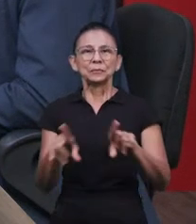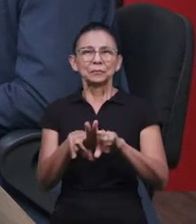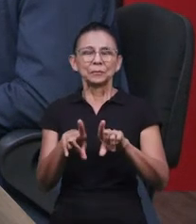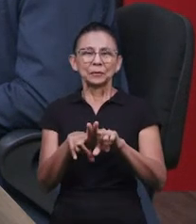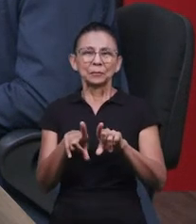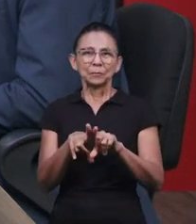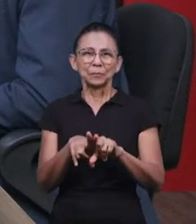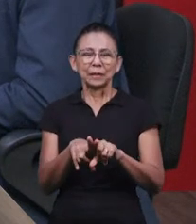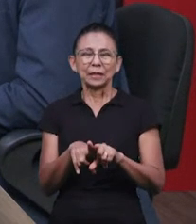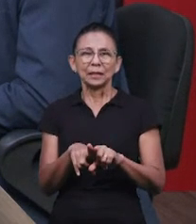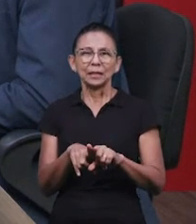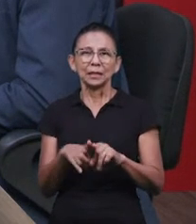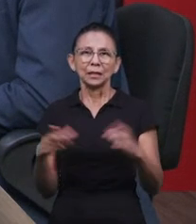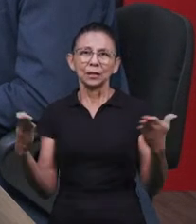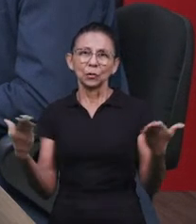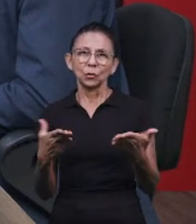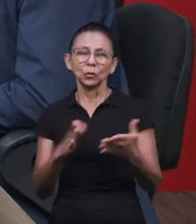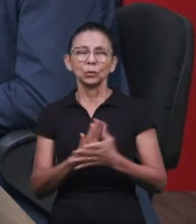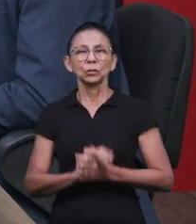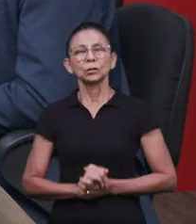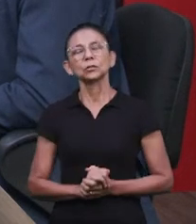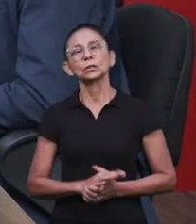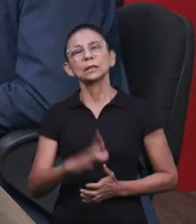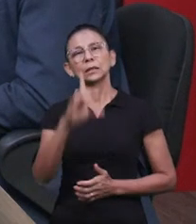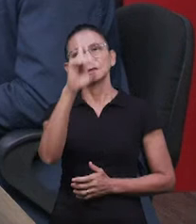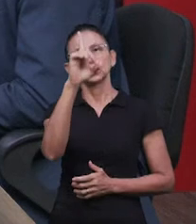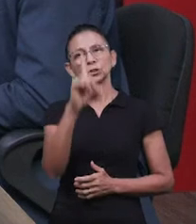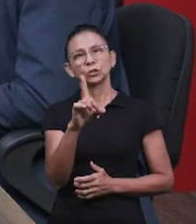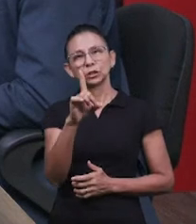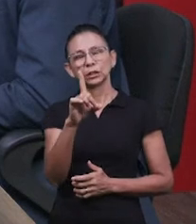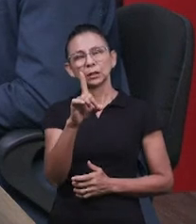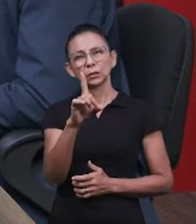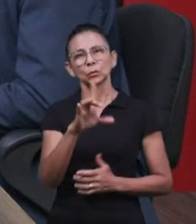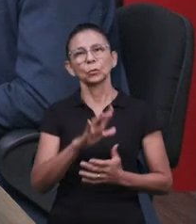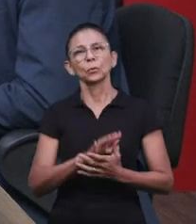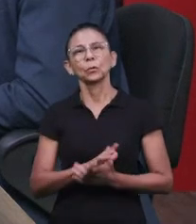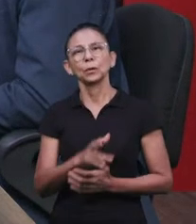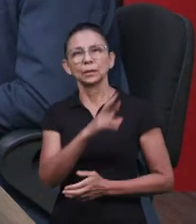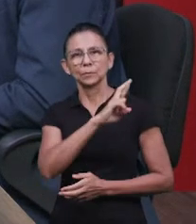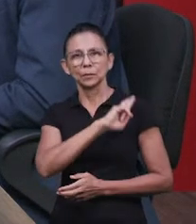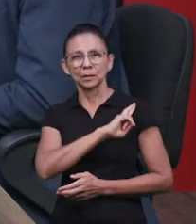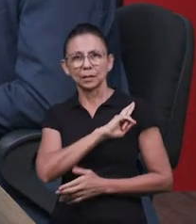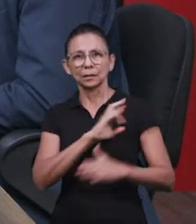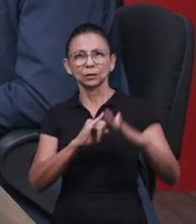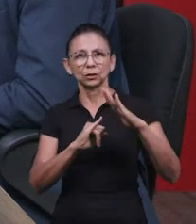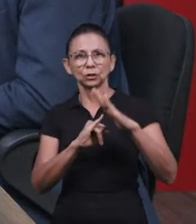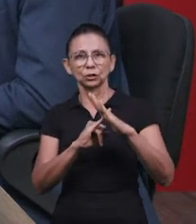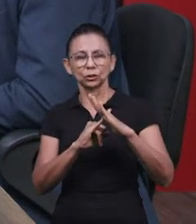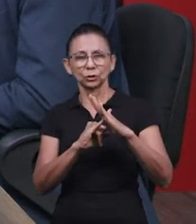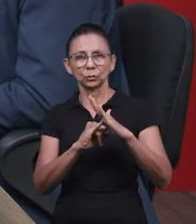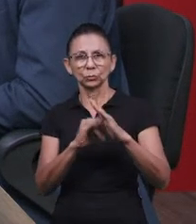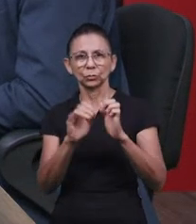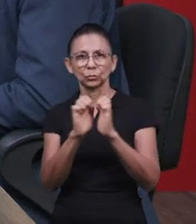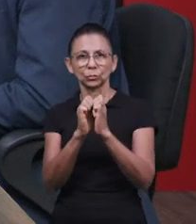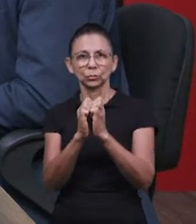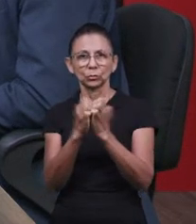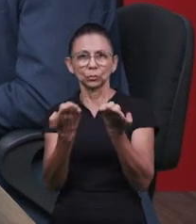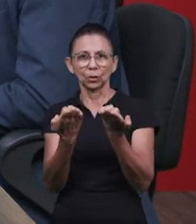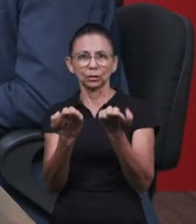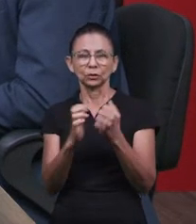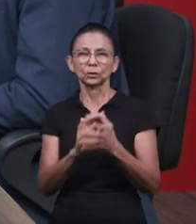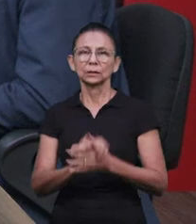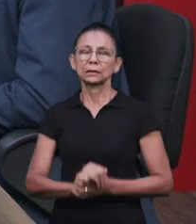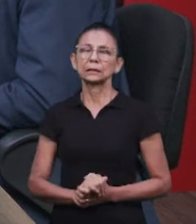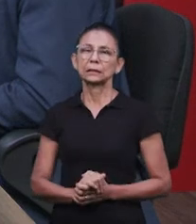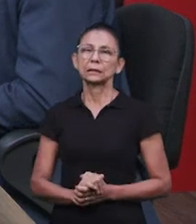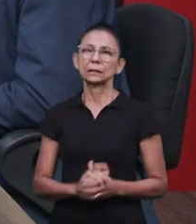e que atualmente está na diretoria do nosso colégio, do Instituto DOD, né? Que é o colégio que está